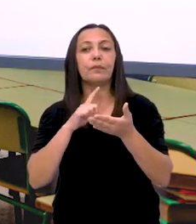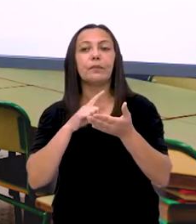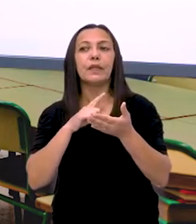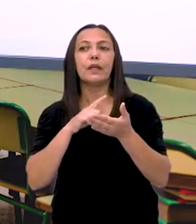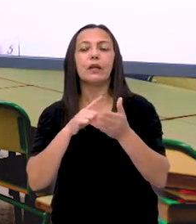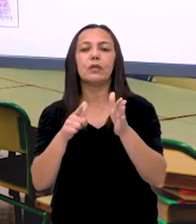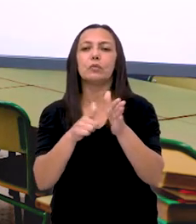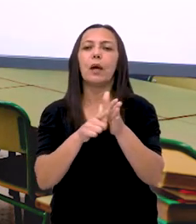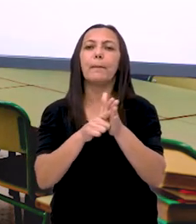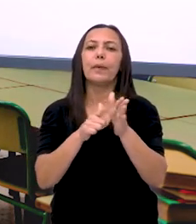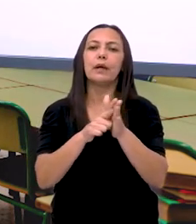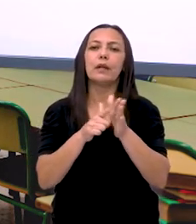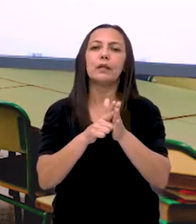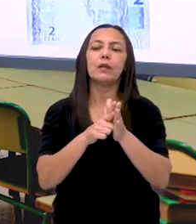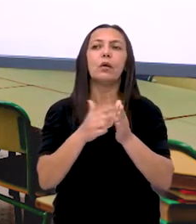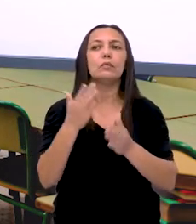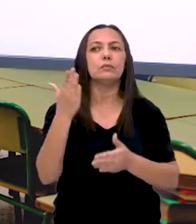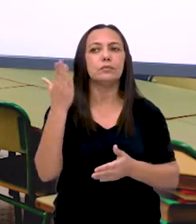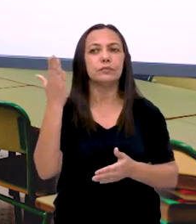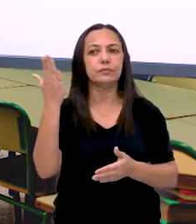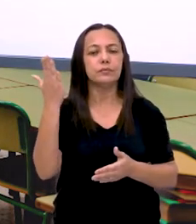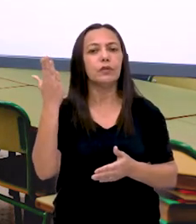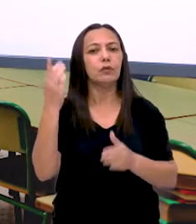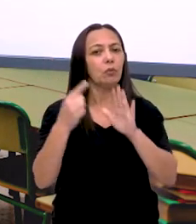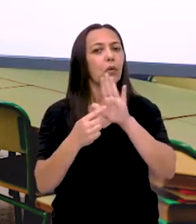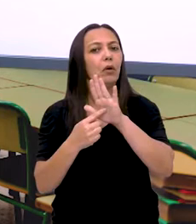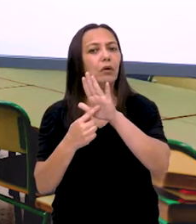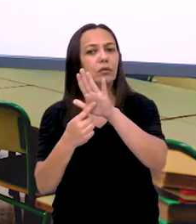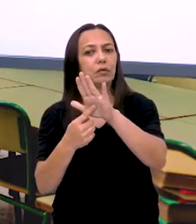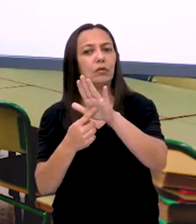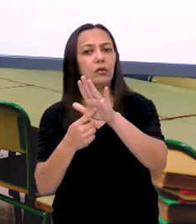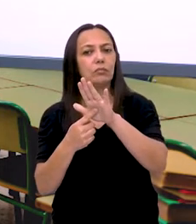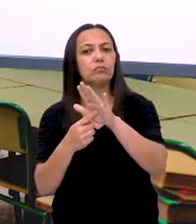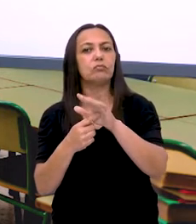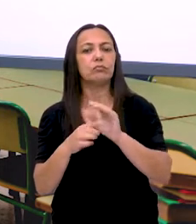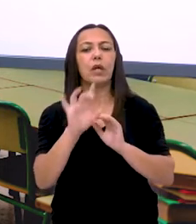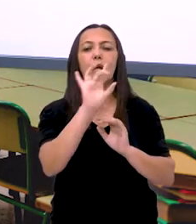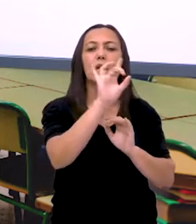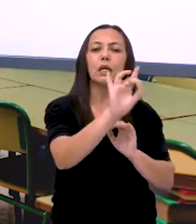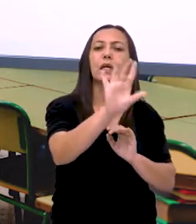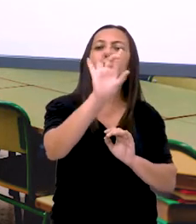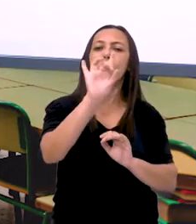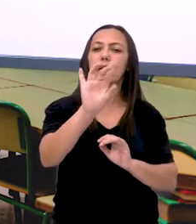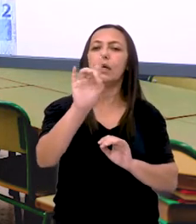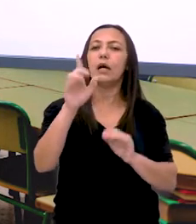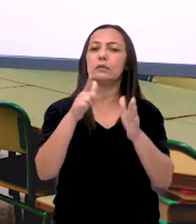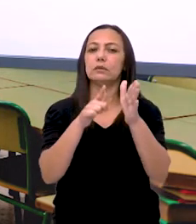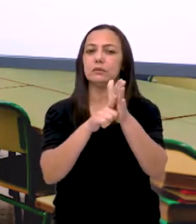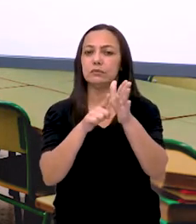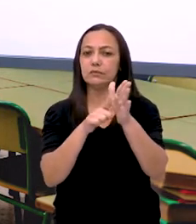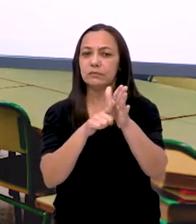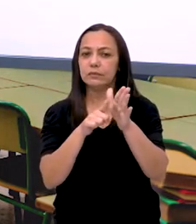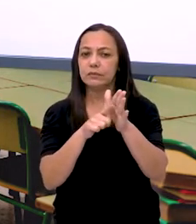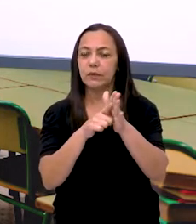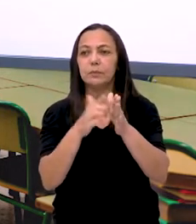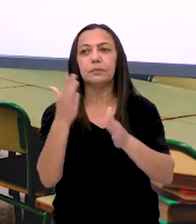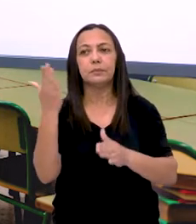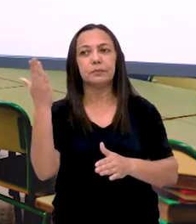Temos todas as cédulas que a Sara vai representar aqui para vocês verem. Um a uma como nós contamos.